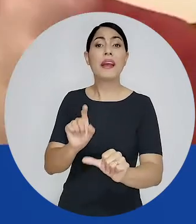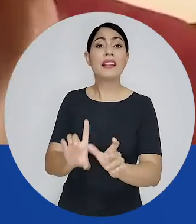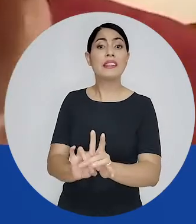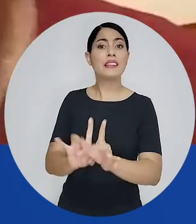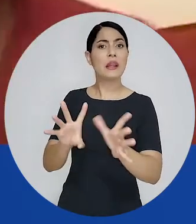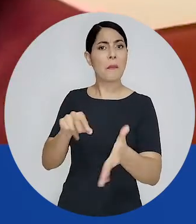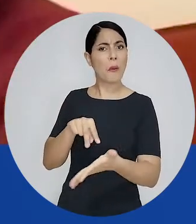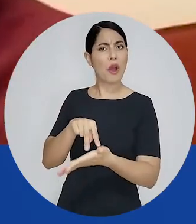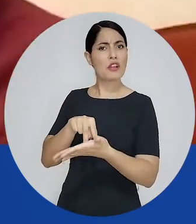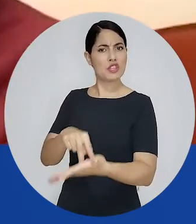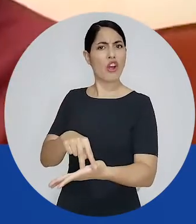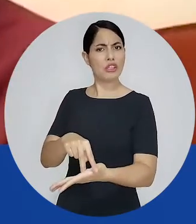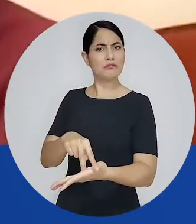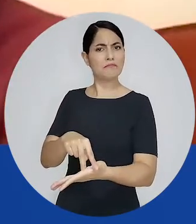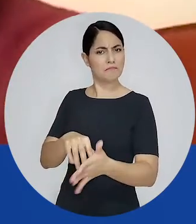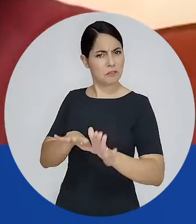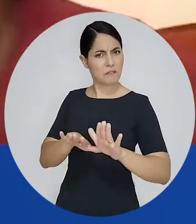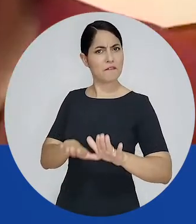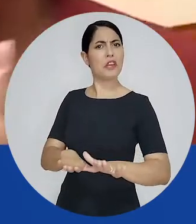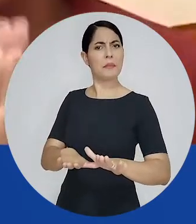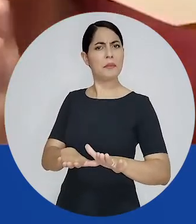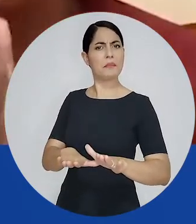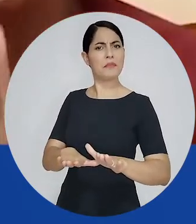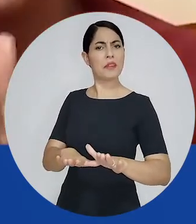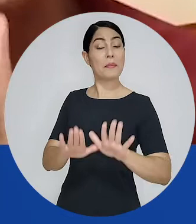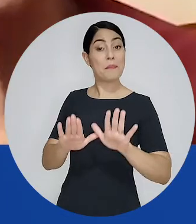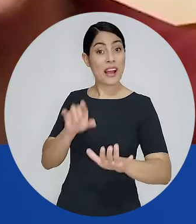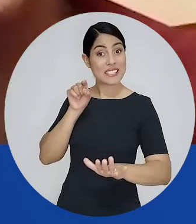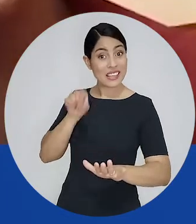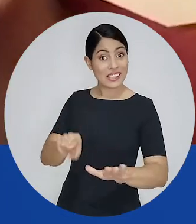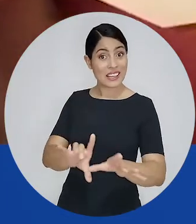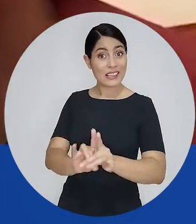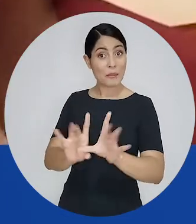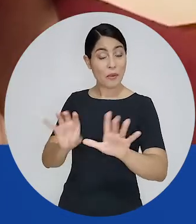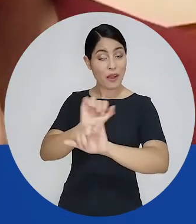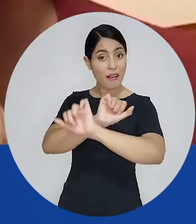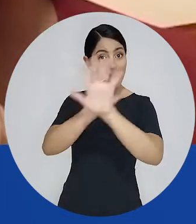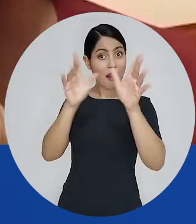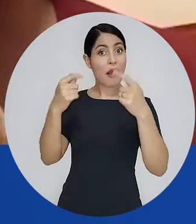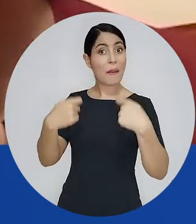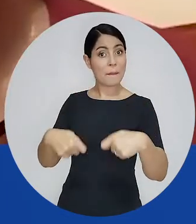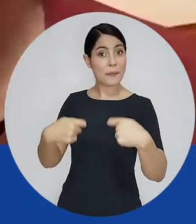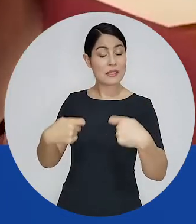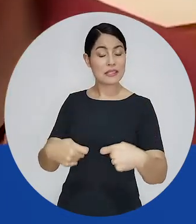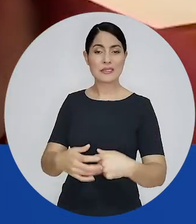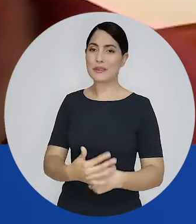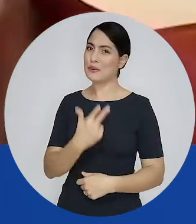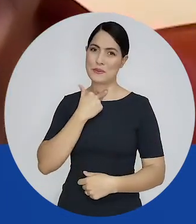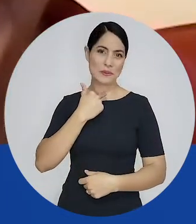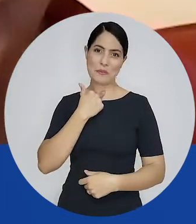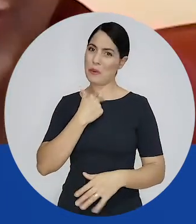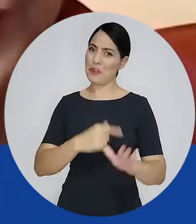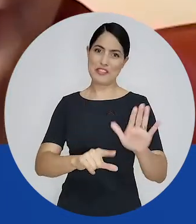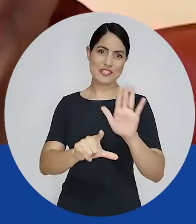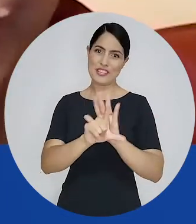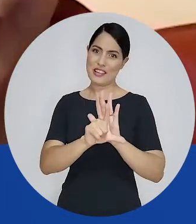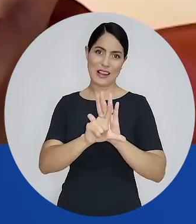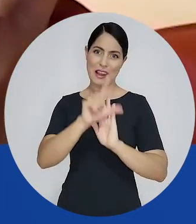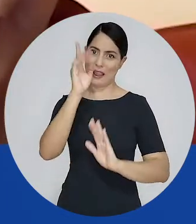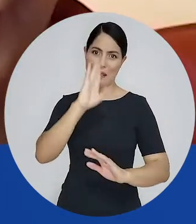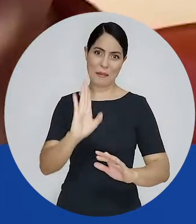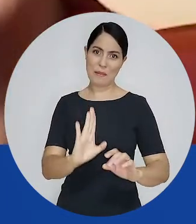E nessa democracia mais sólida, eu acho que algumas coisas vão ter de ficar claras. Não pode ter lei de segurança